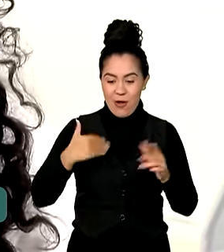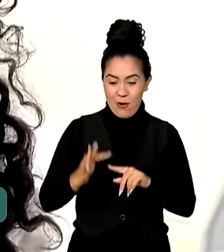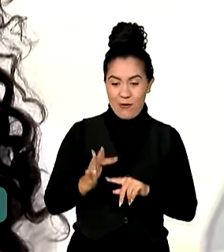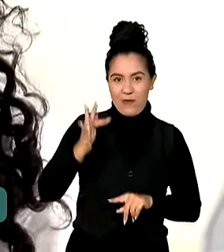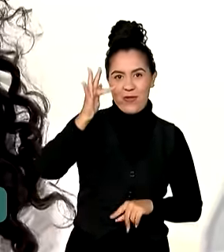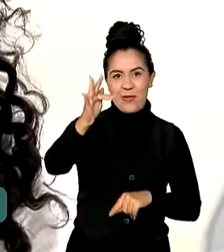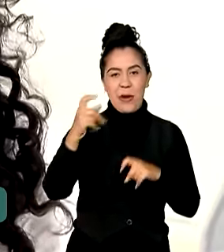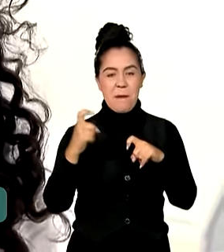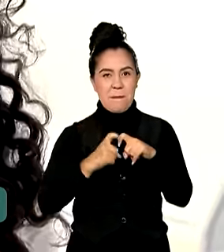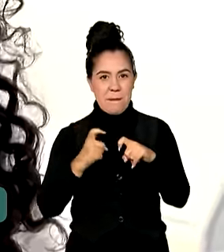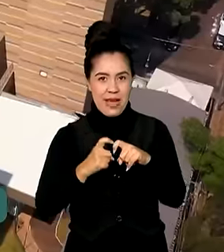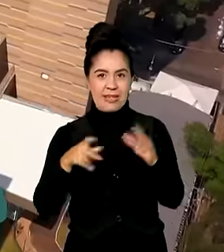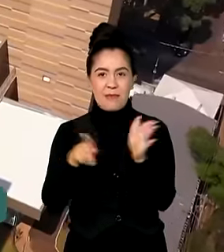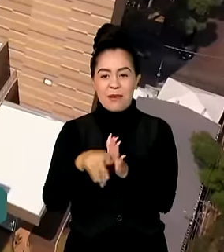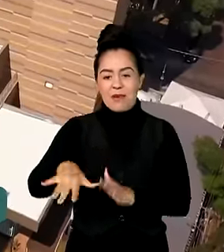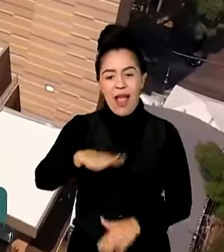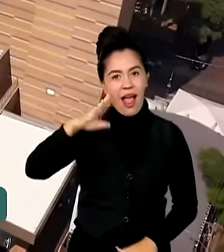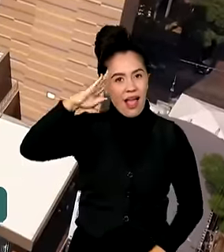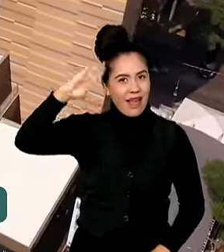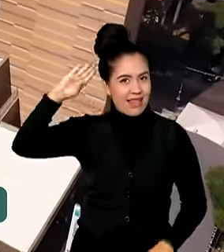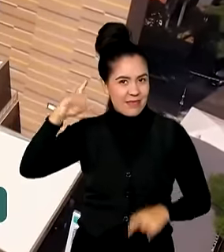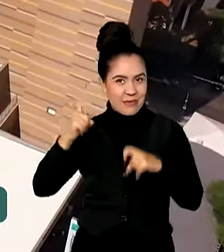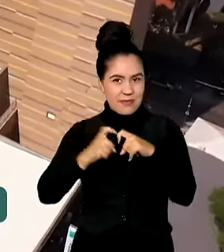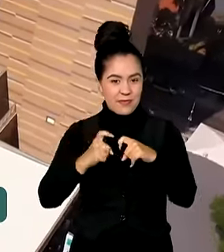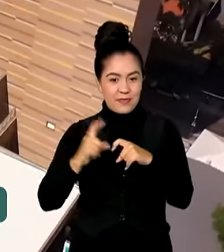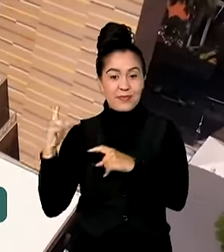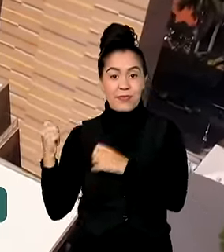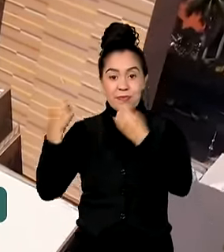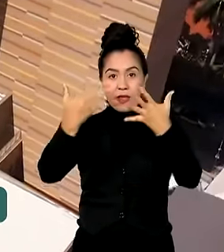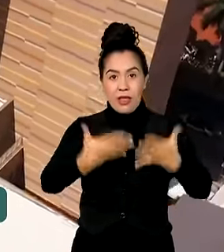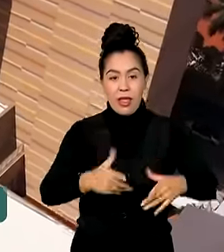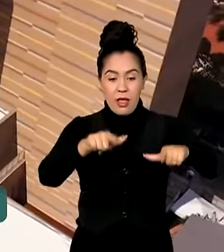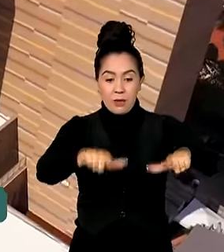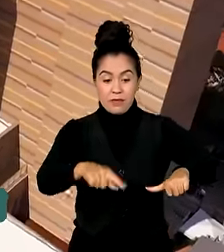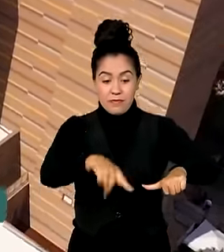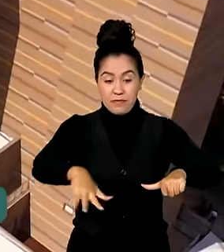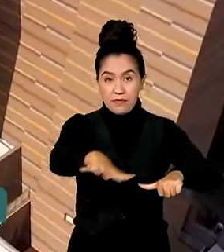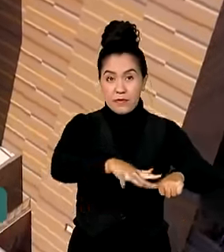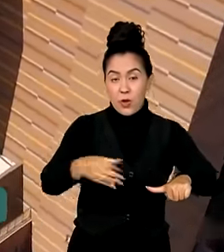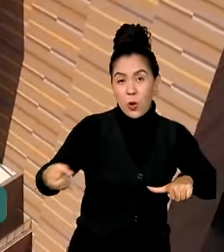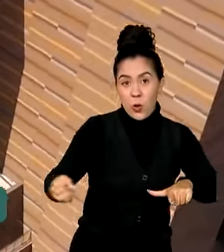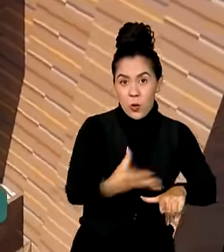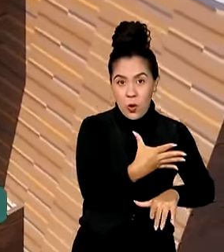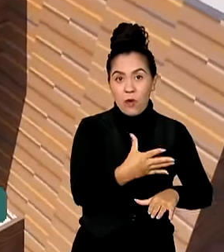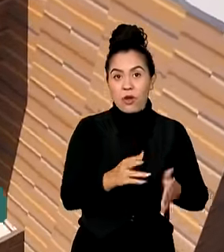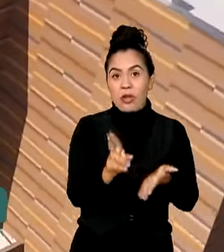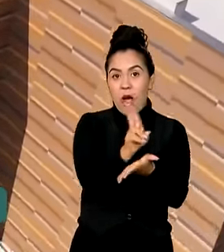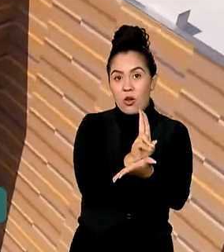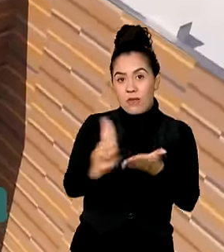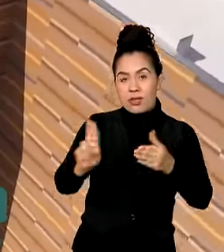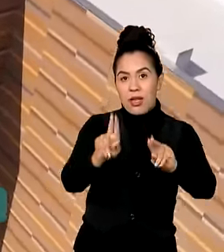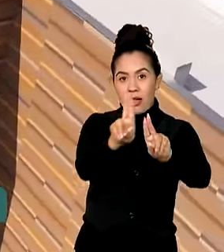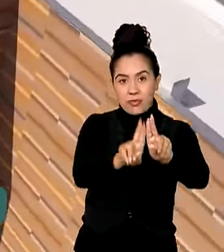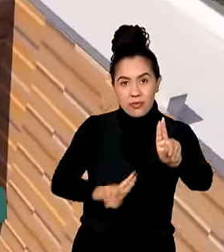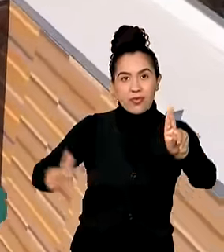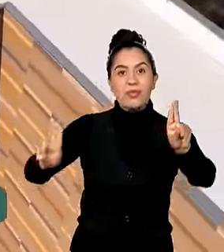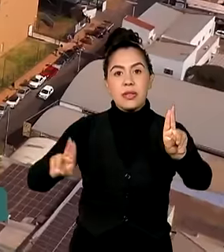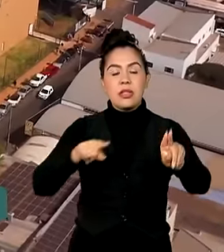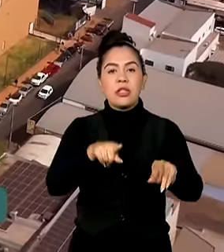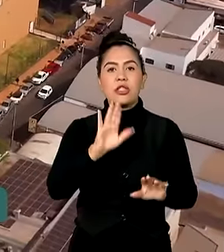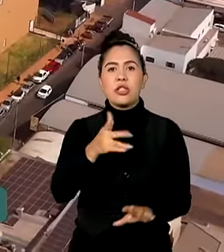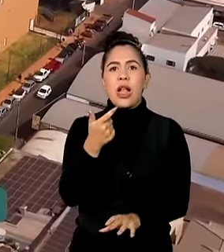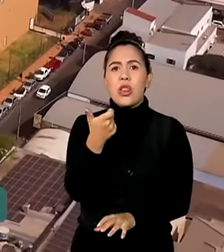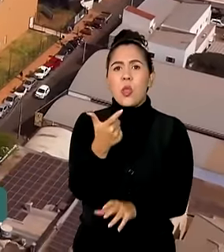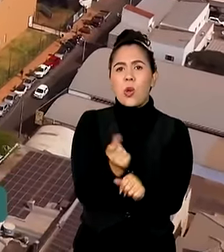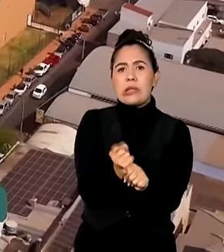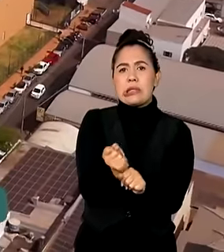médica, como acadêmica de medicina. O novo bloco do Hospital das Clínicas da Universidade Federal de Uberlândia está pronto após 12